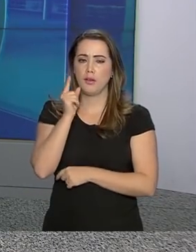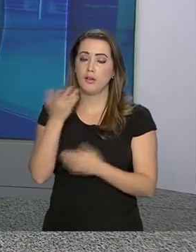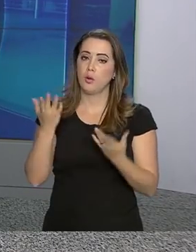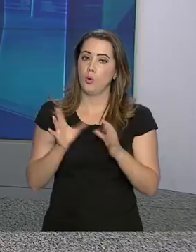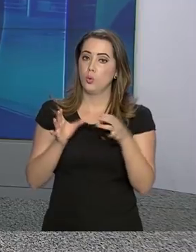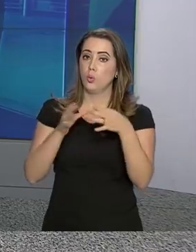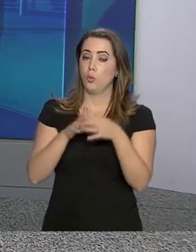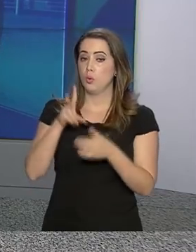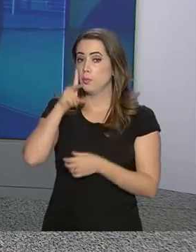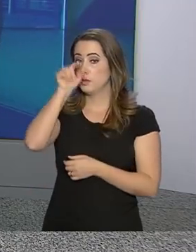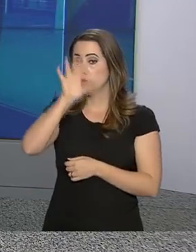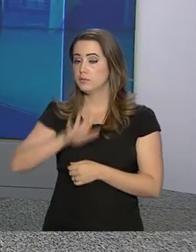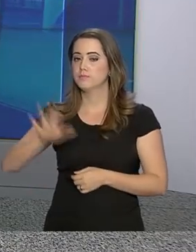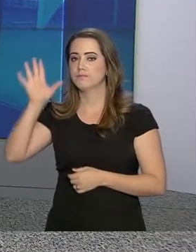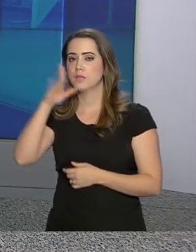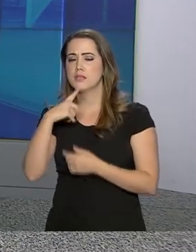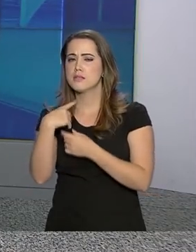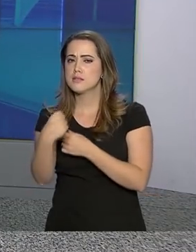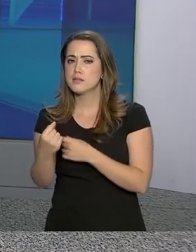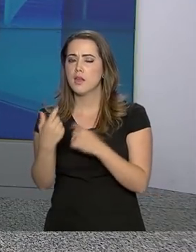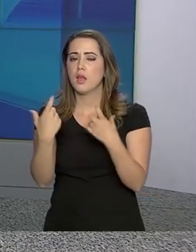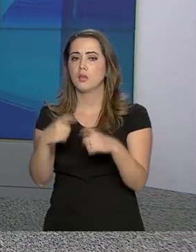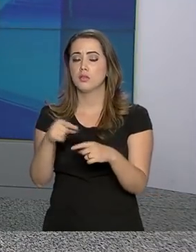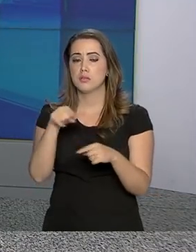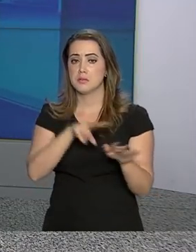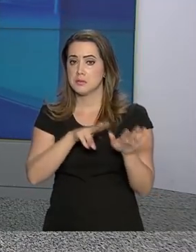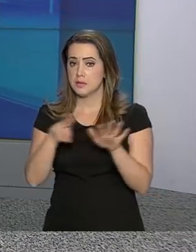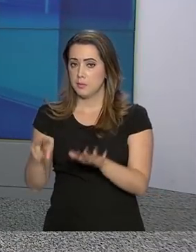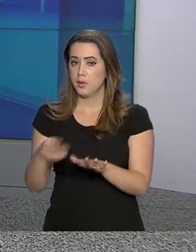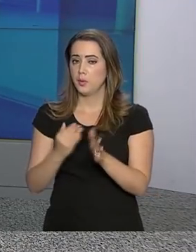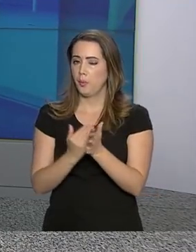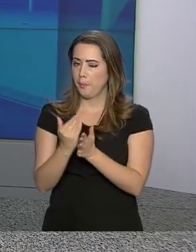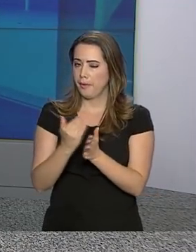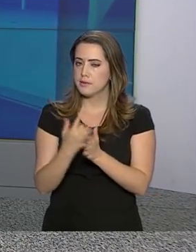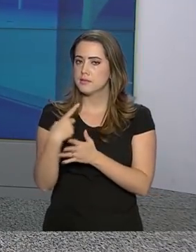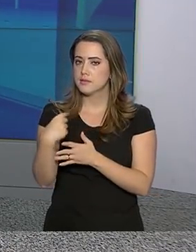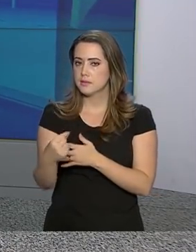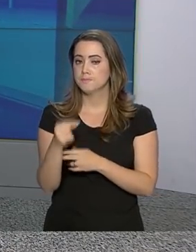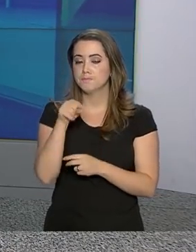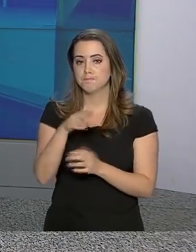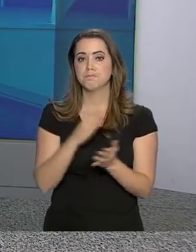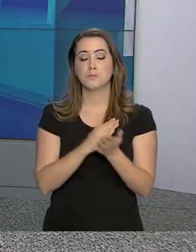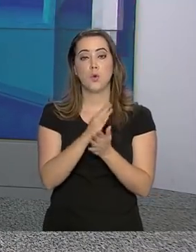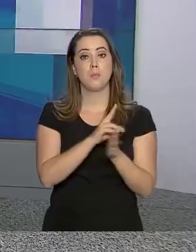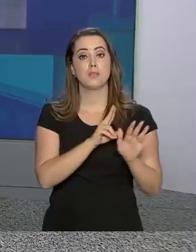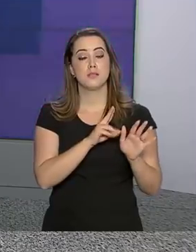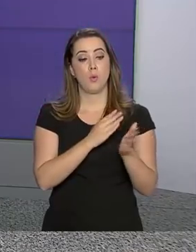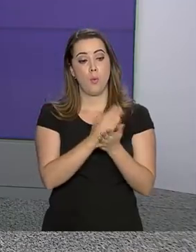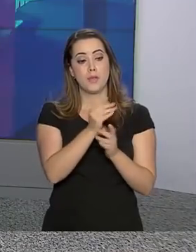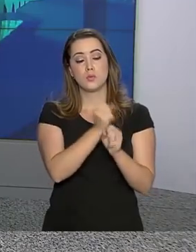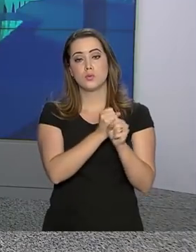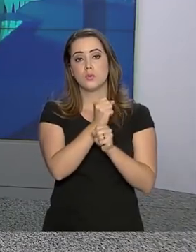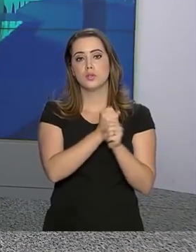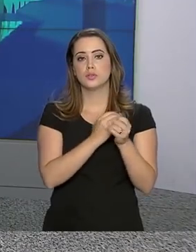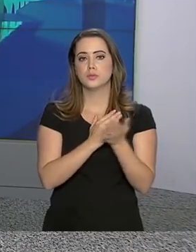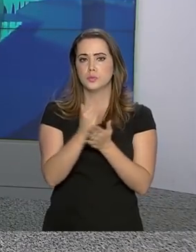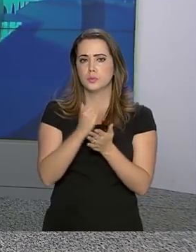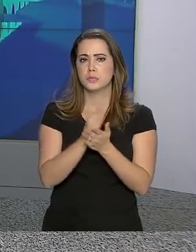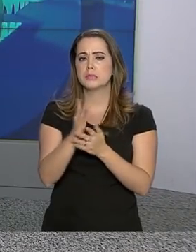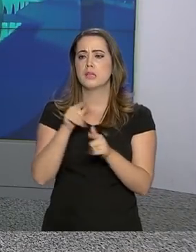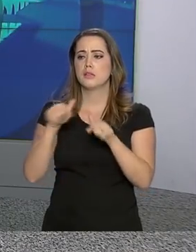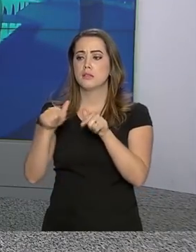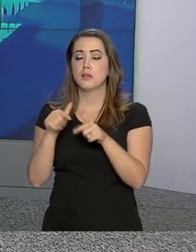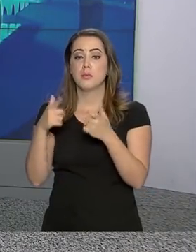vão começar a sair do Estado ainda esta semana. Eles atuam no Estado desde o início do ano após ataques criminosos.